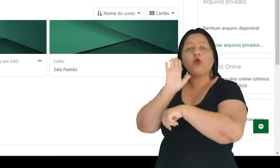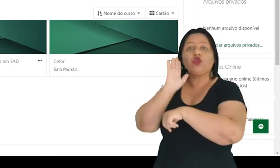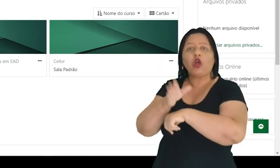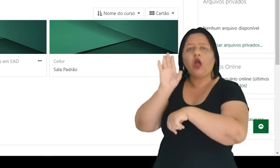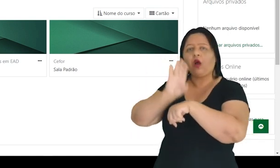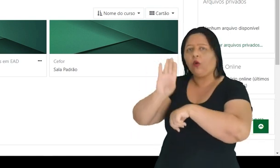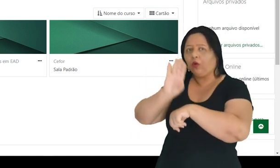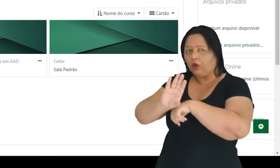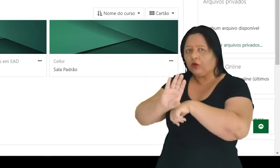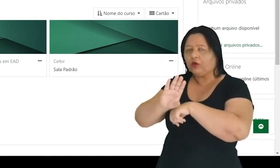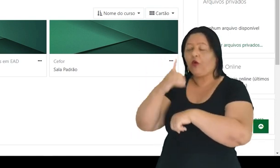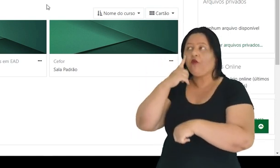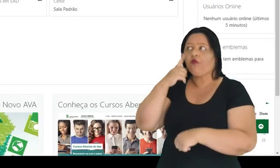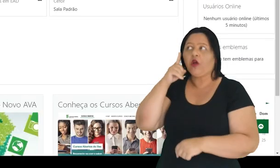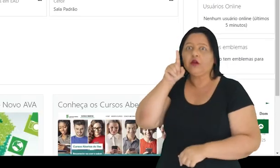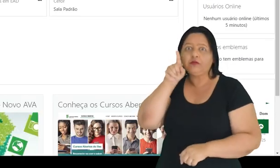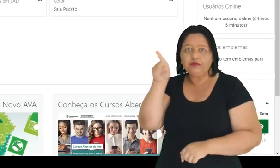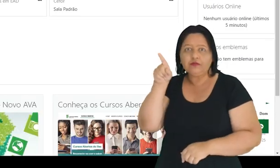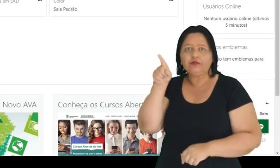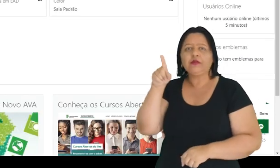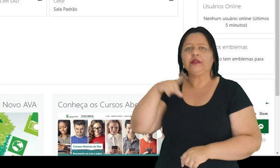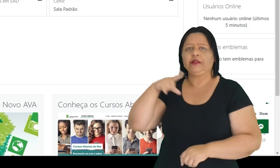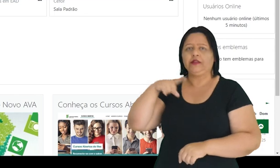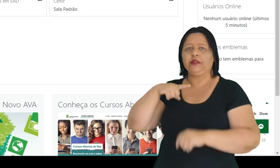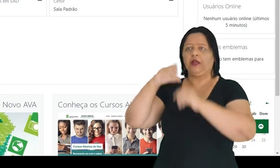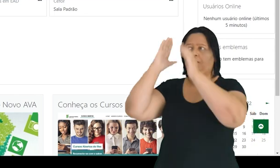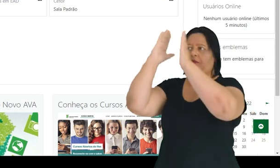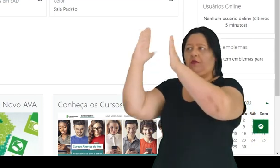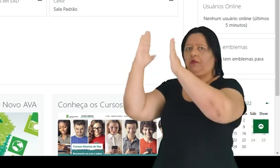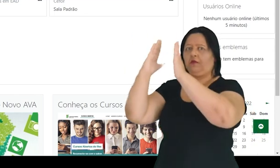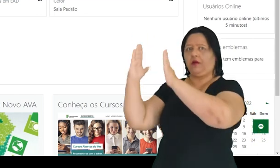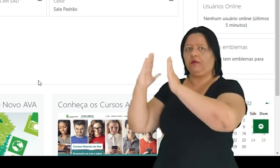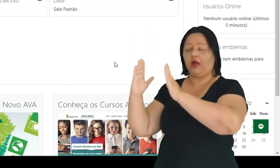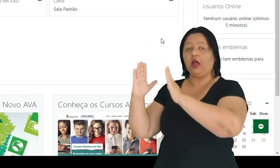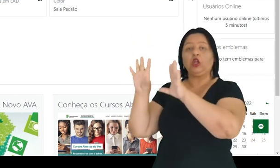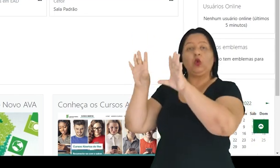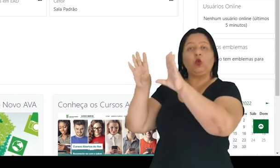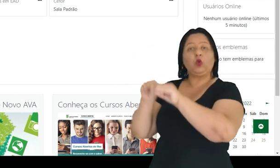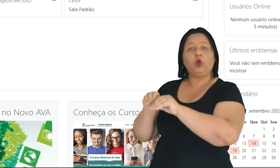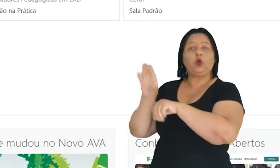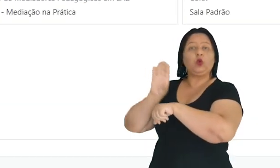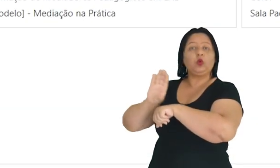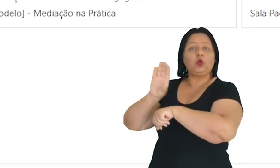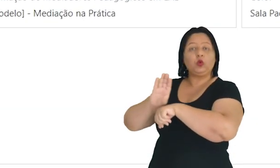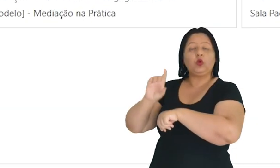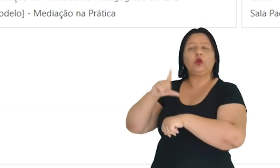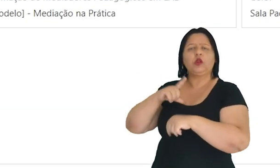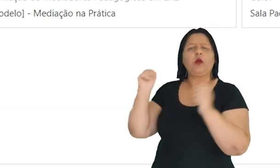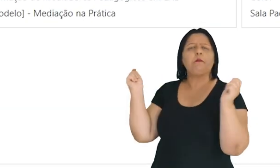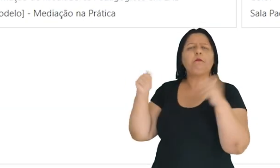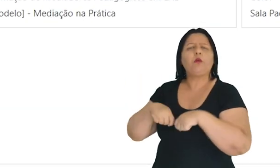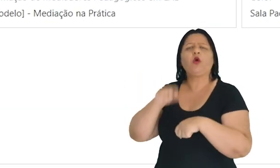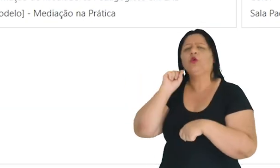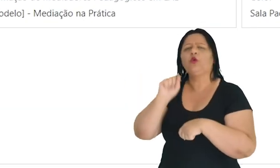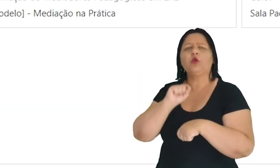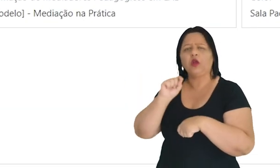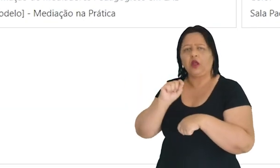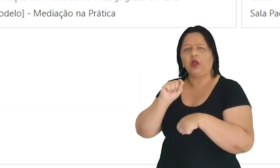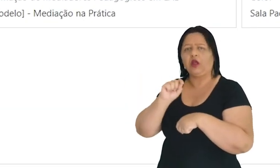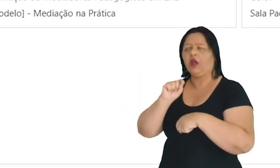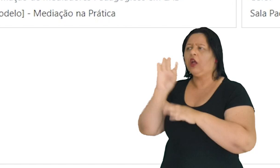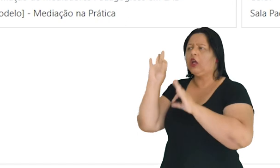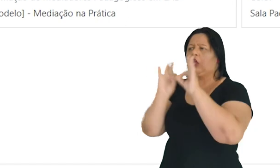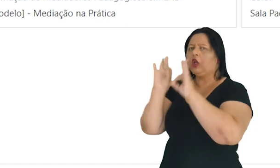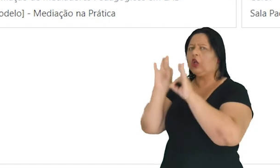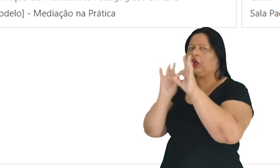acessados recentemente. Aqui, neste bloco de resumo dos cursos, nós temos a possibilidade